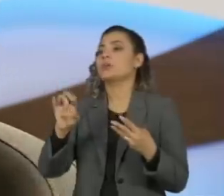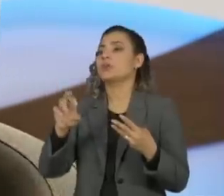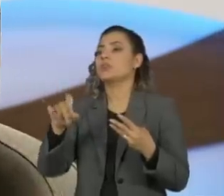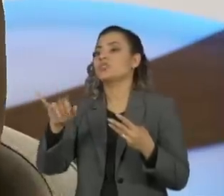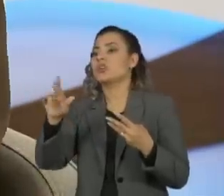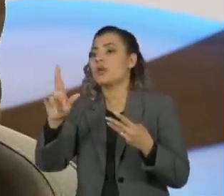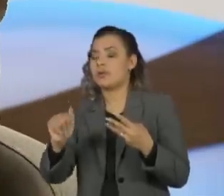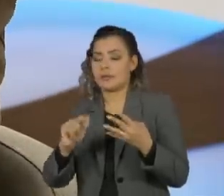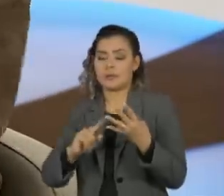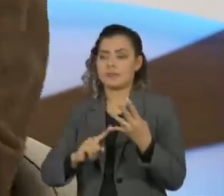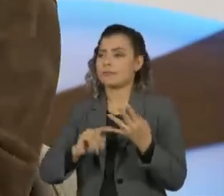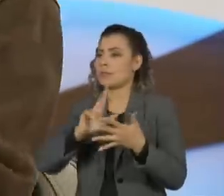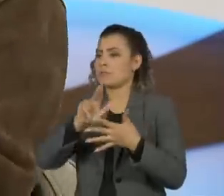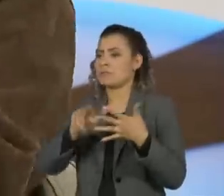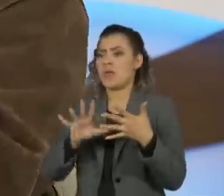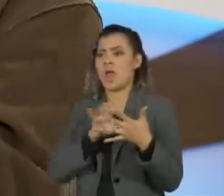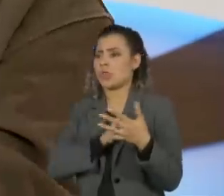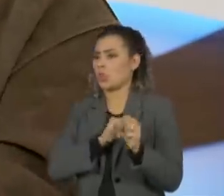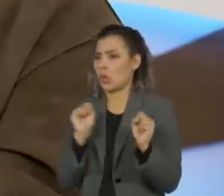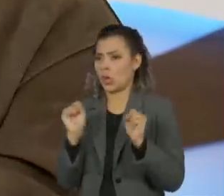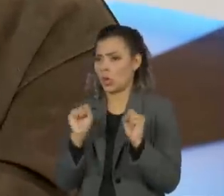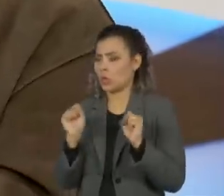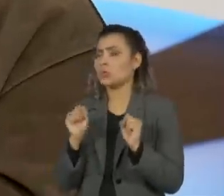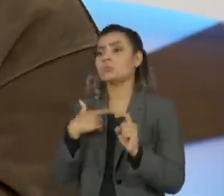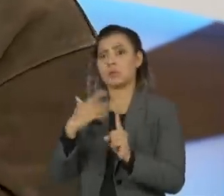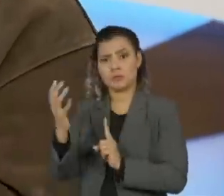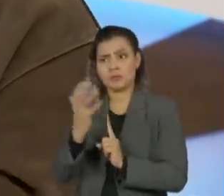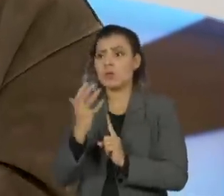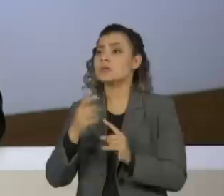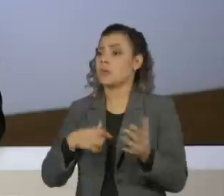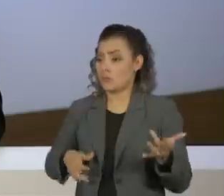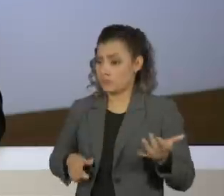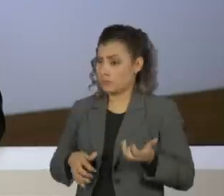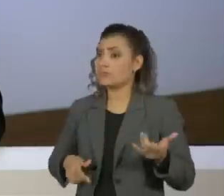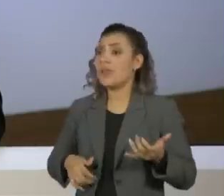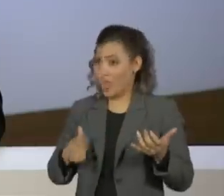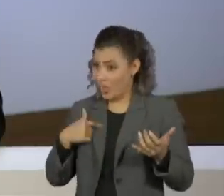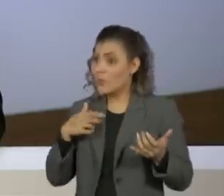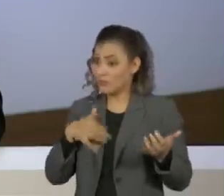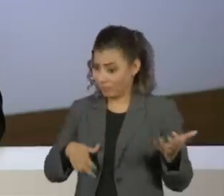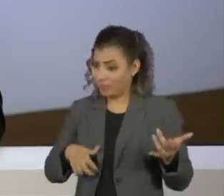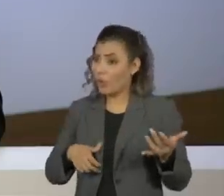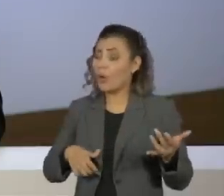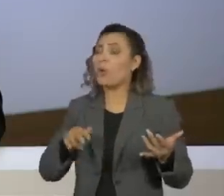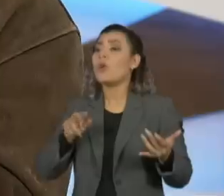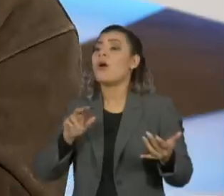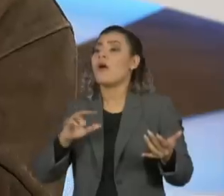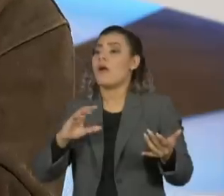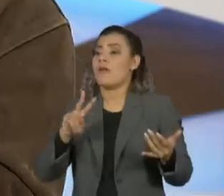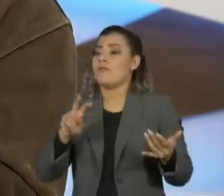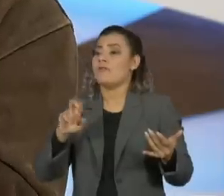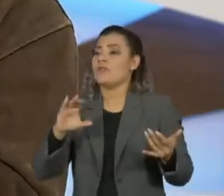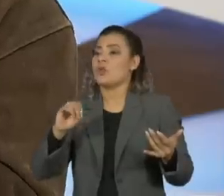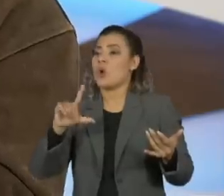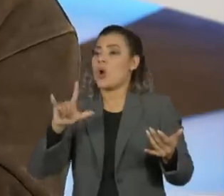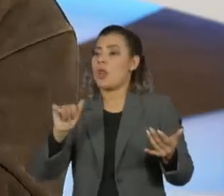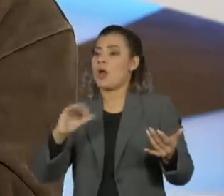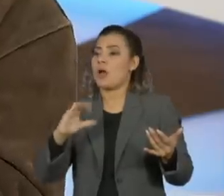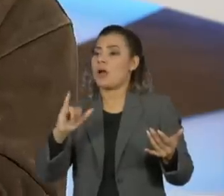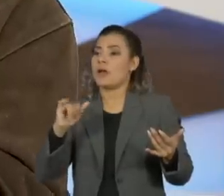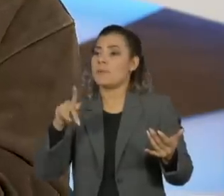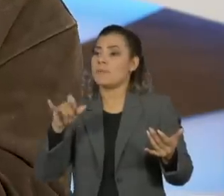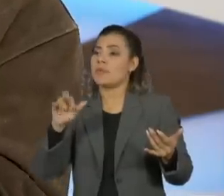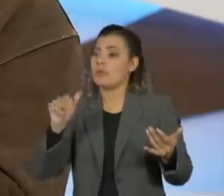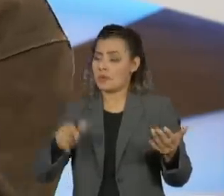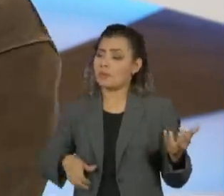pessoas, eu adoro, eu tenho influência, eu toco viola caipira, sabe, tenho influência da música sertaneja. Eu